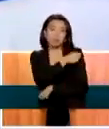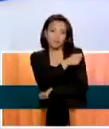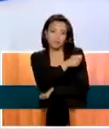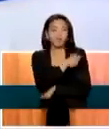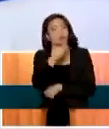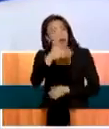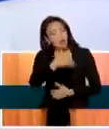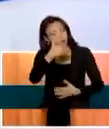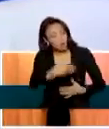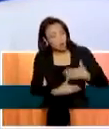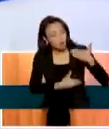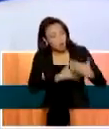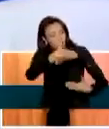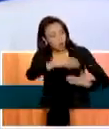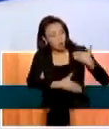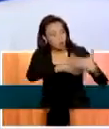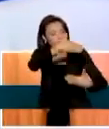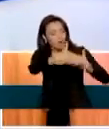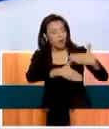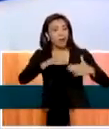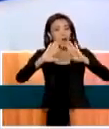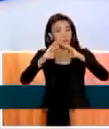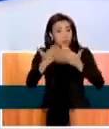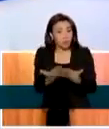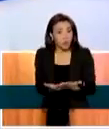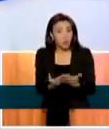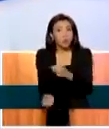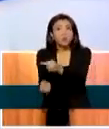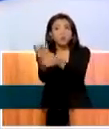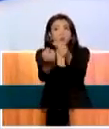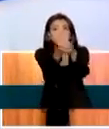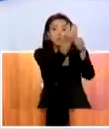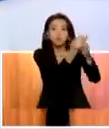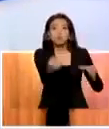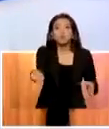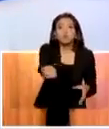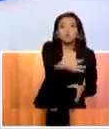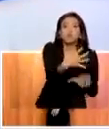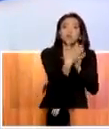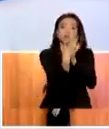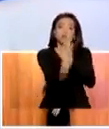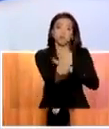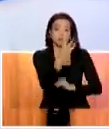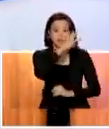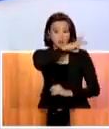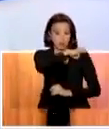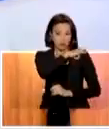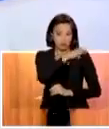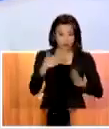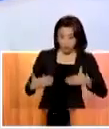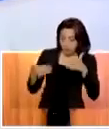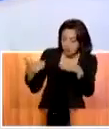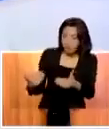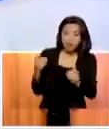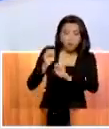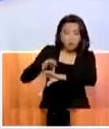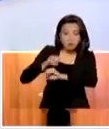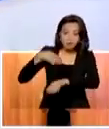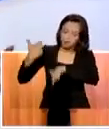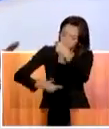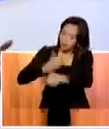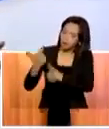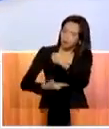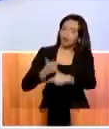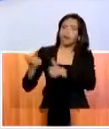acompanhando isso. As escolas estão implantando o novo ensino médio e o Ministério da Educação tem trabalhado para que esse processo seja um